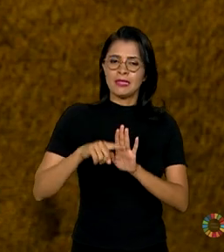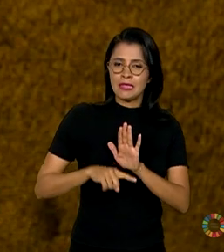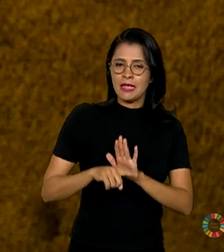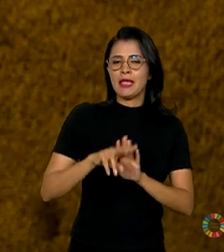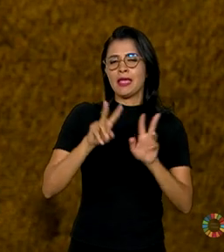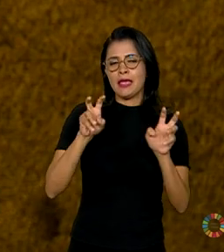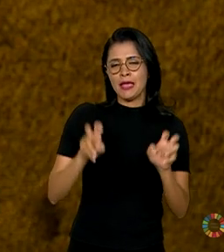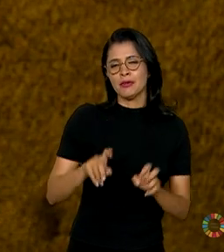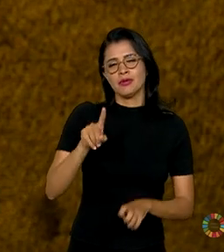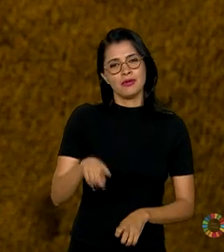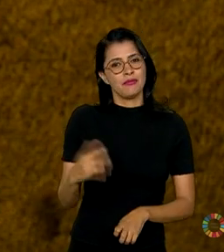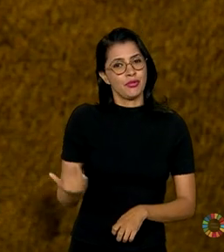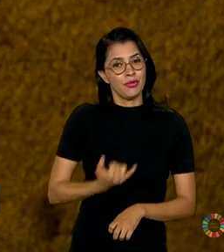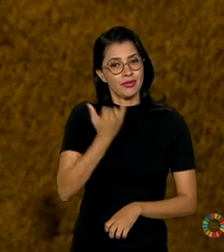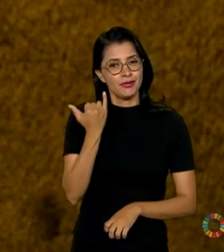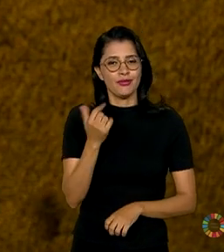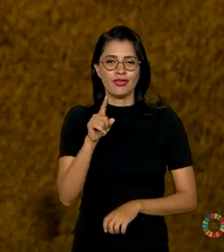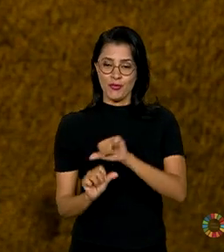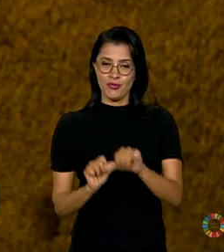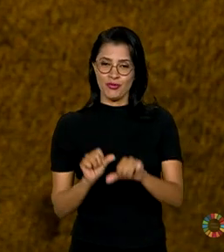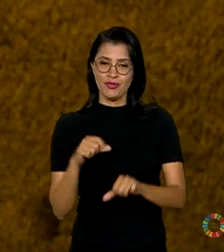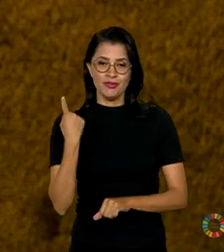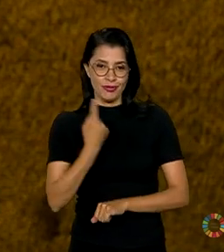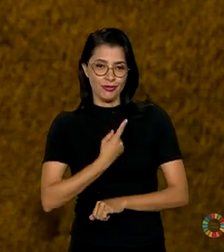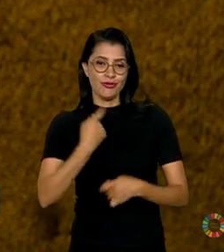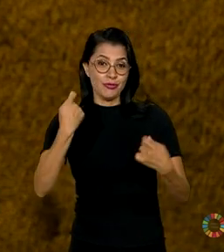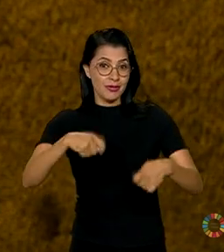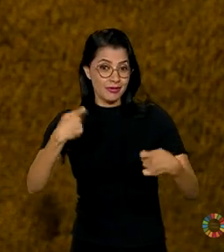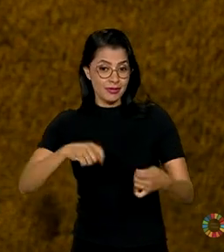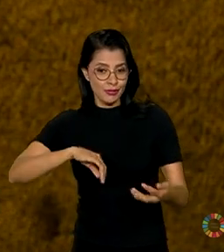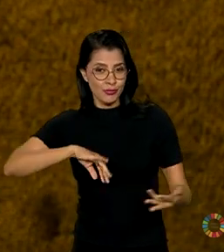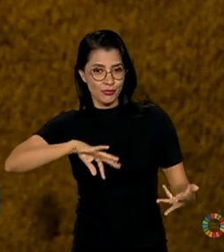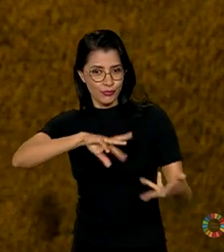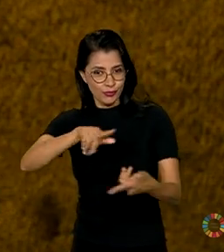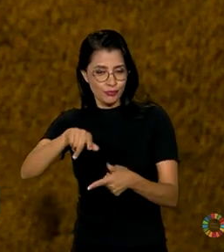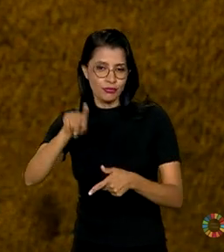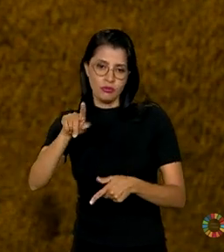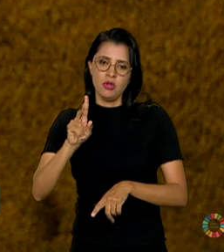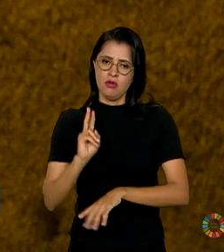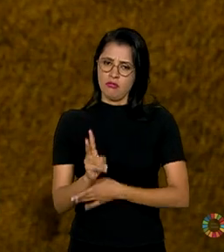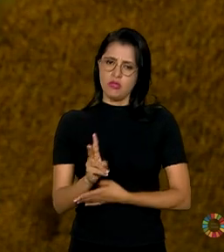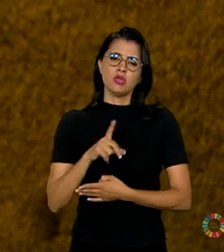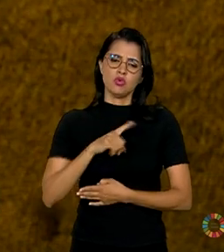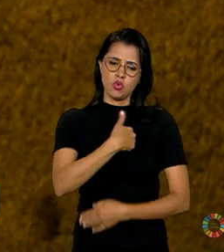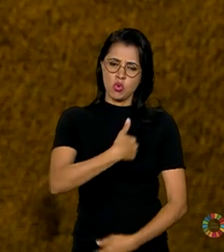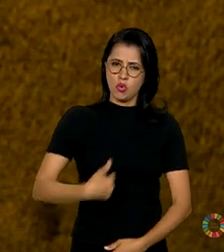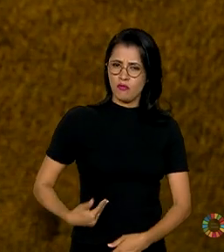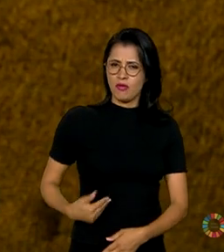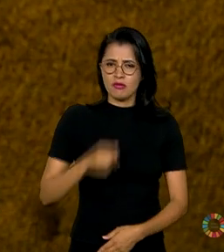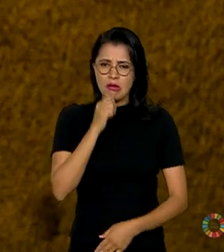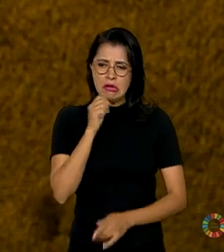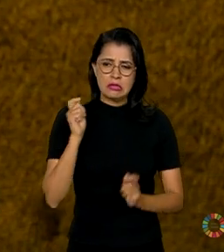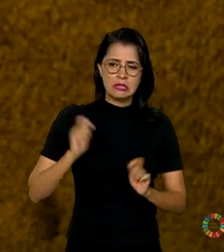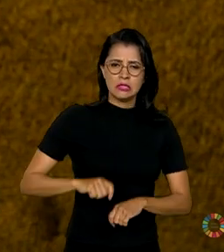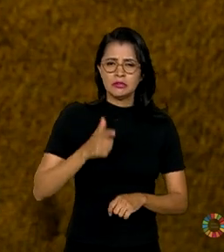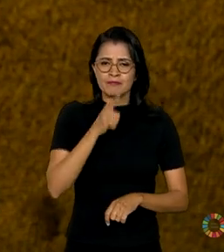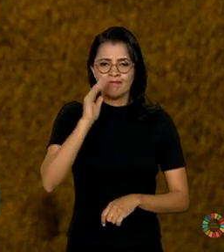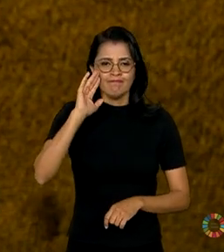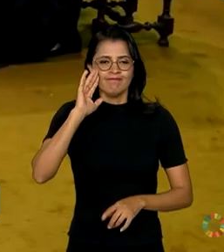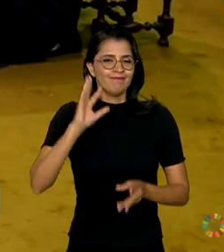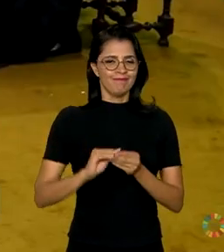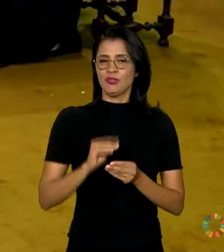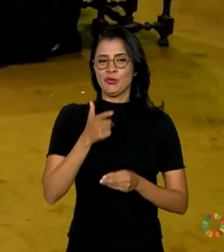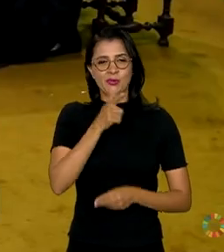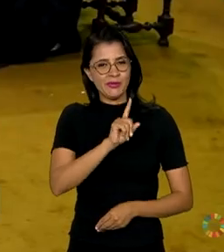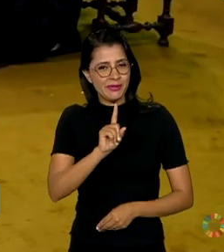fundamentais para as mudanças que nosso mundo precisa, mesmo quando os governos não são capazes de compreendê